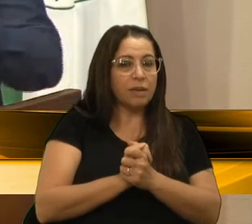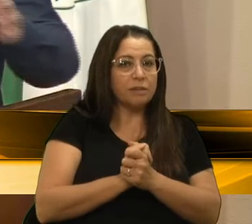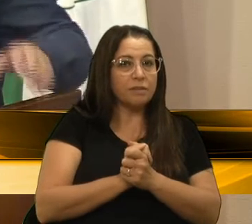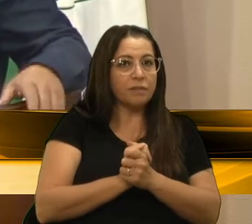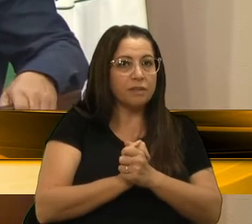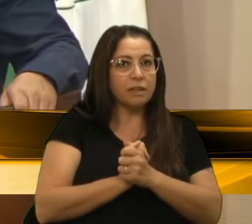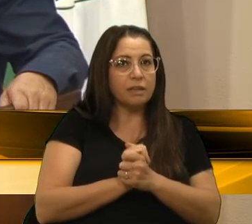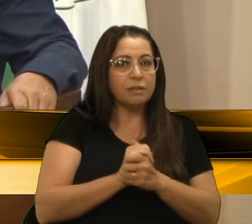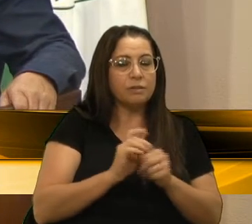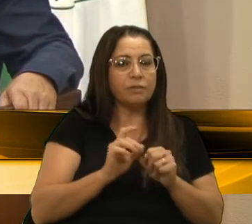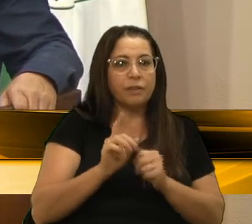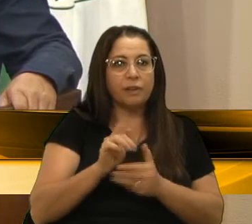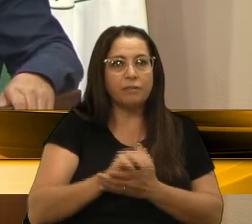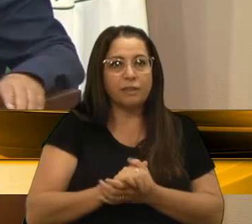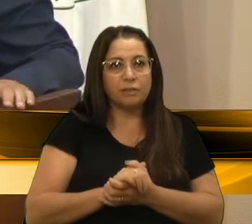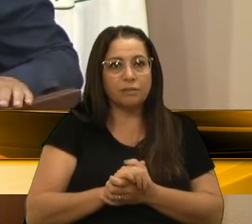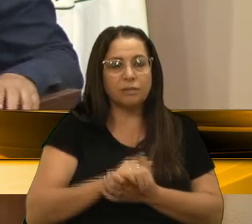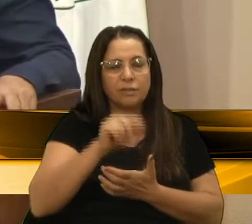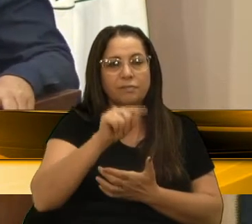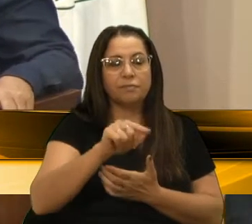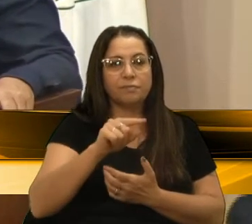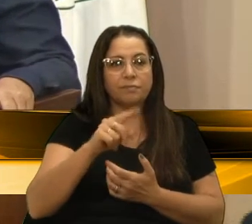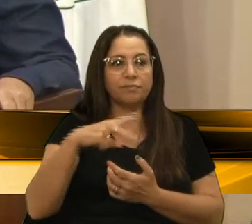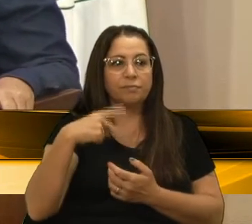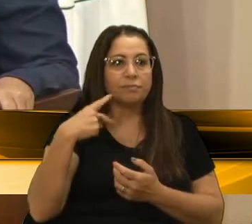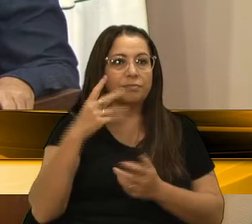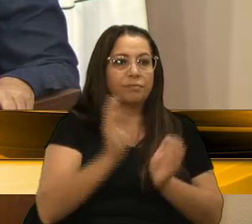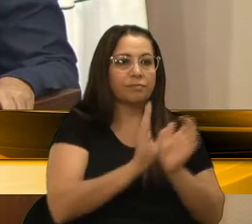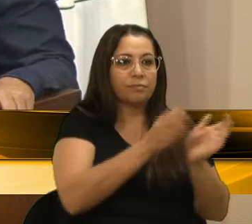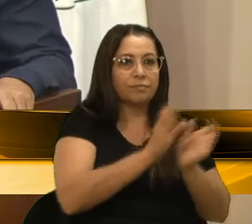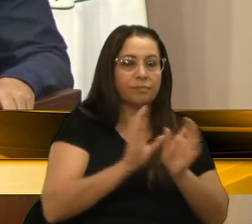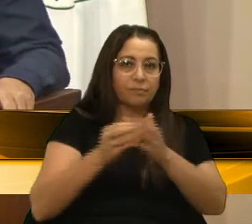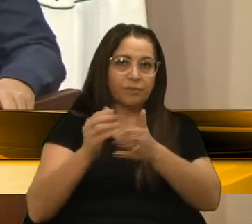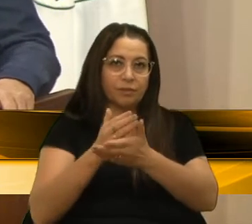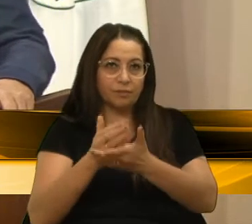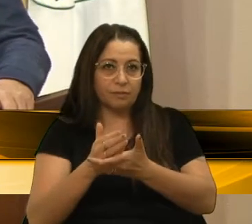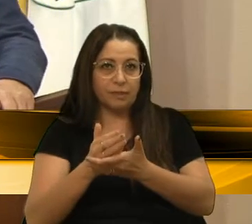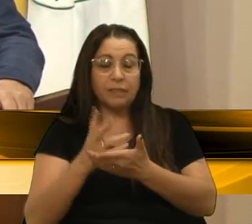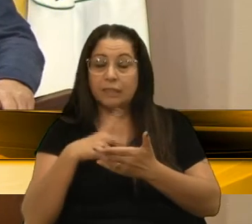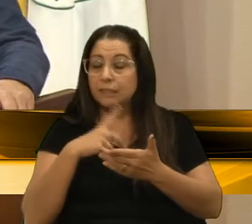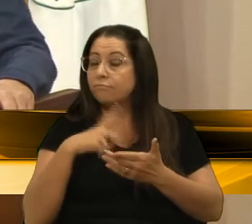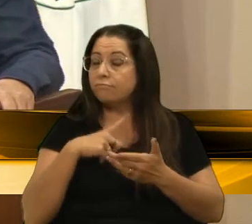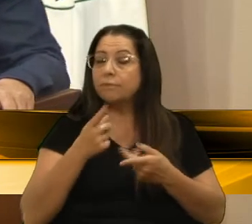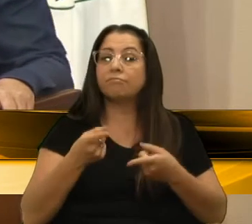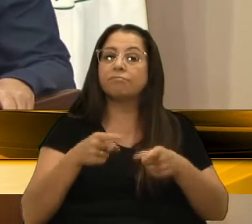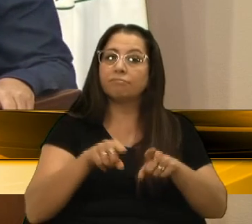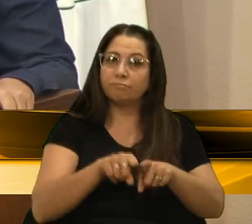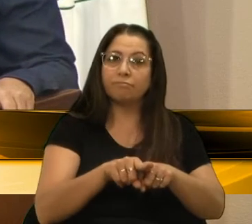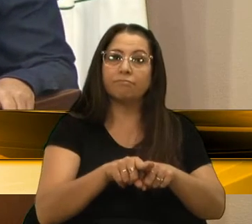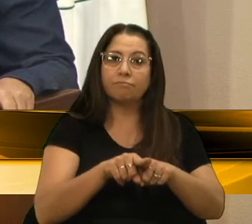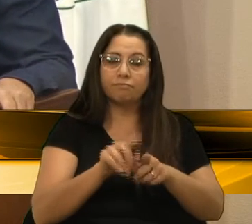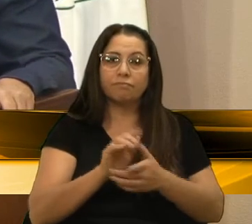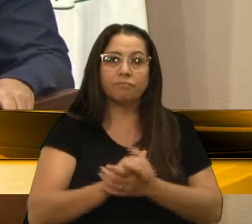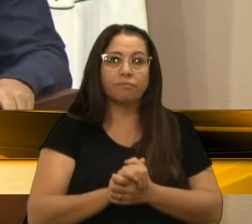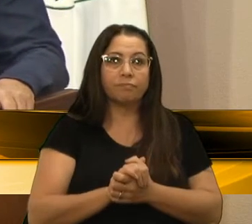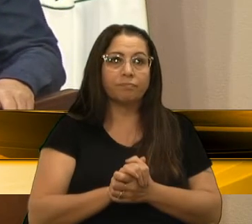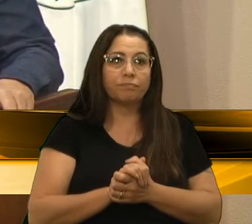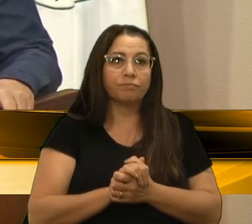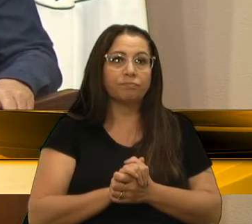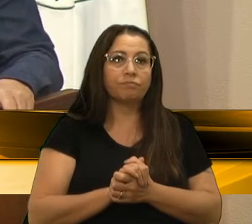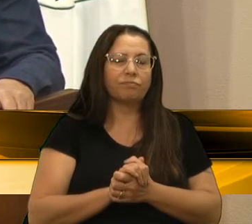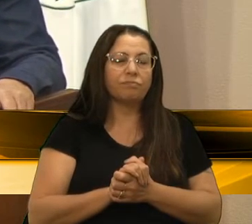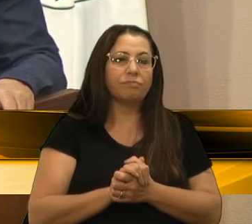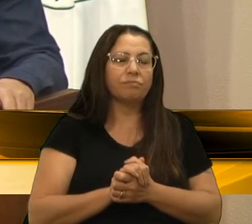parte de várias comissões e sempre tivemos parcerias, né, parcerias para